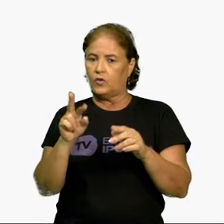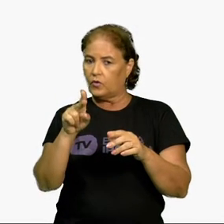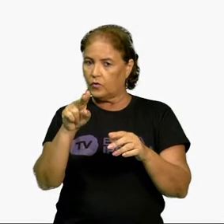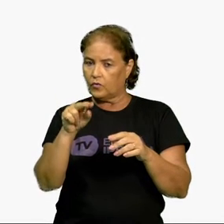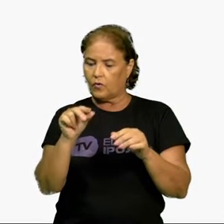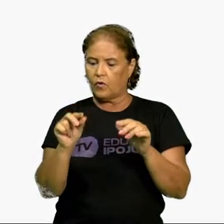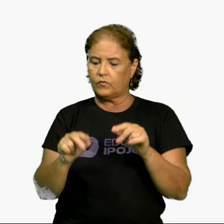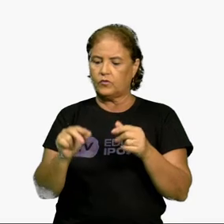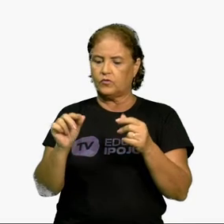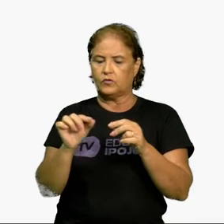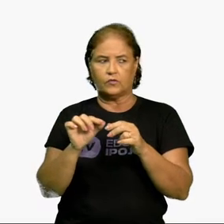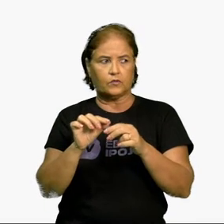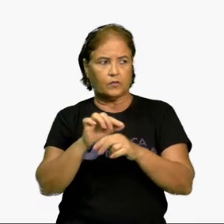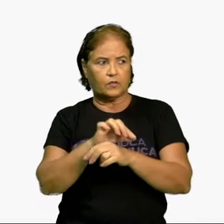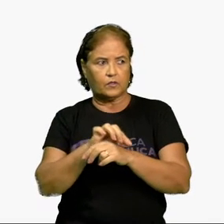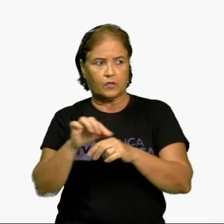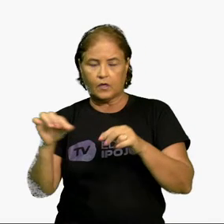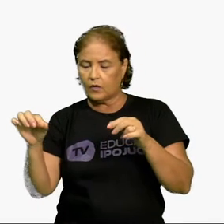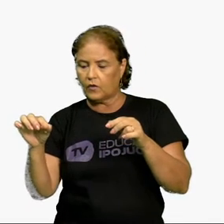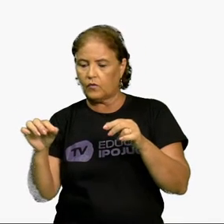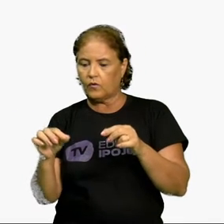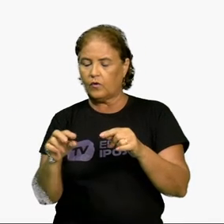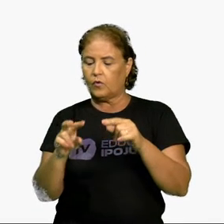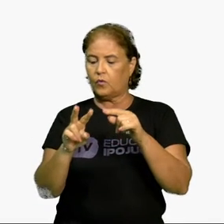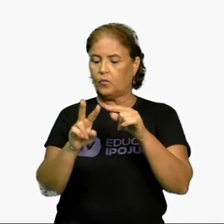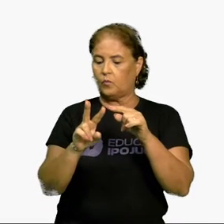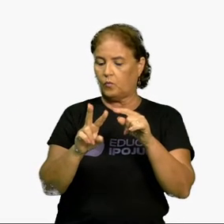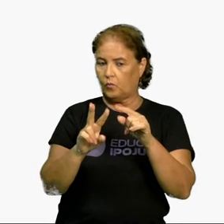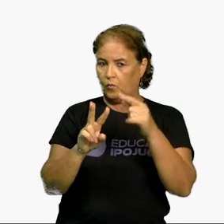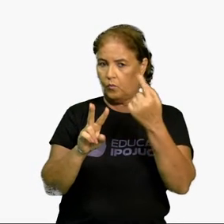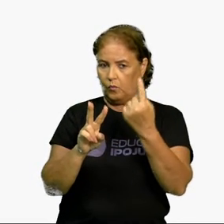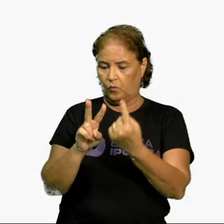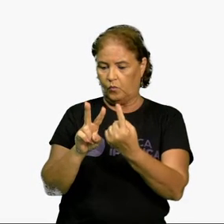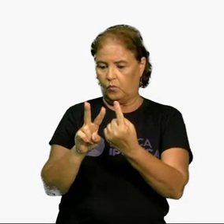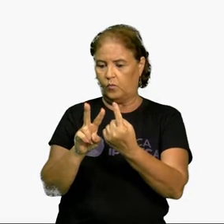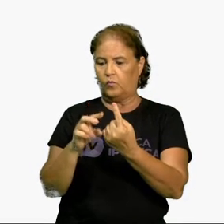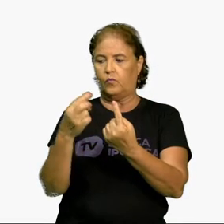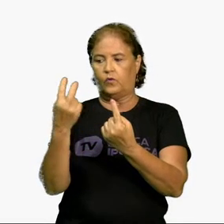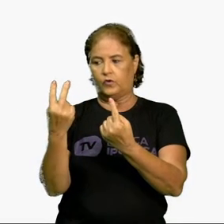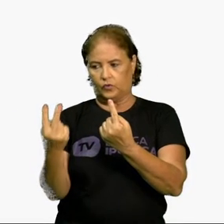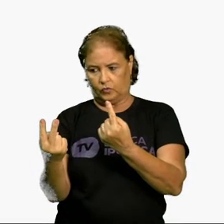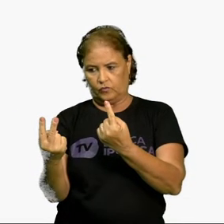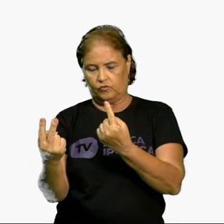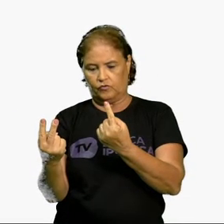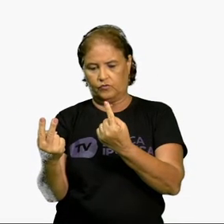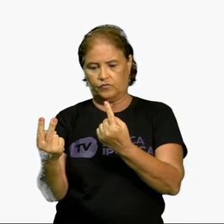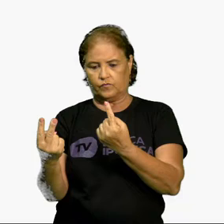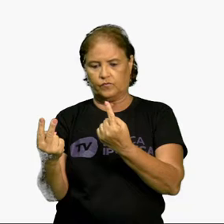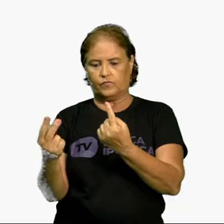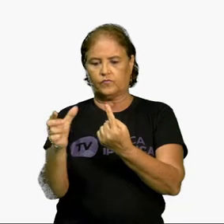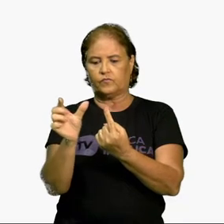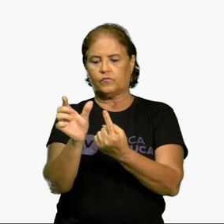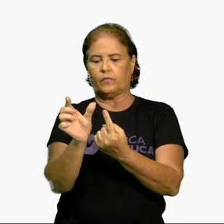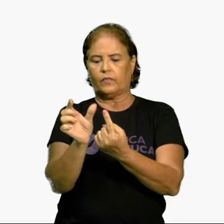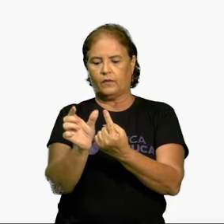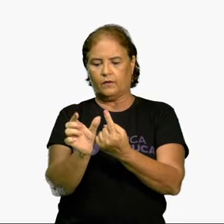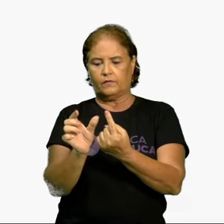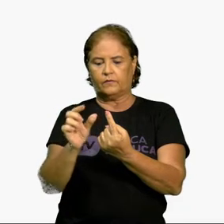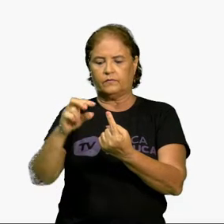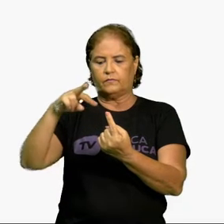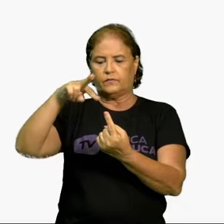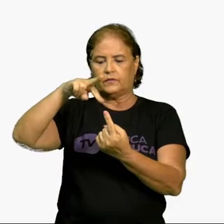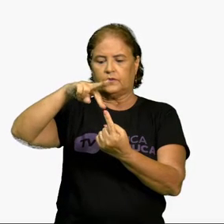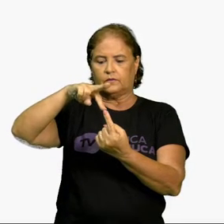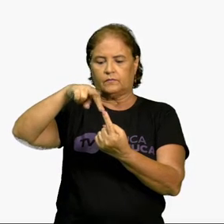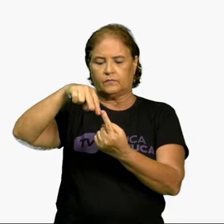distância que abriu lá na figura anterior. Aqui. Você vai retirar e não vai mexer não,